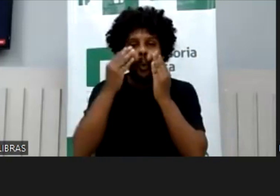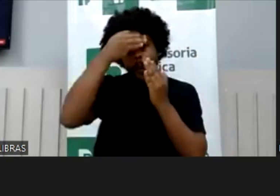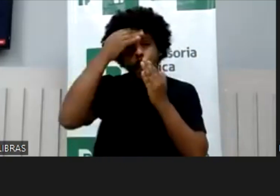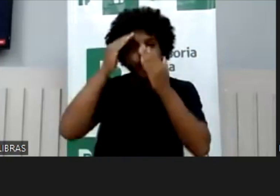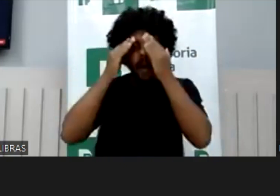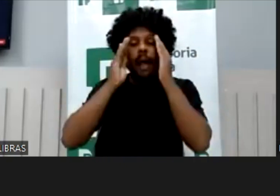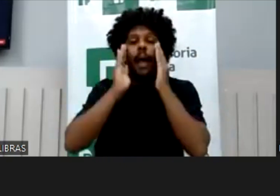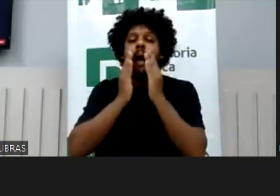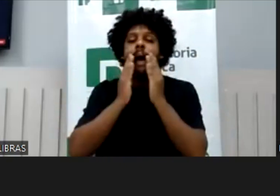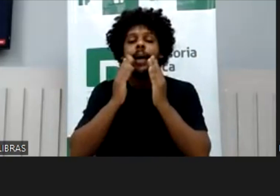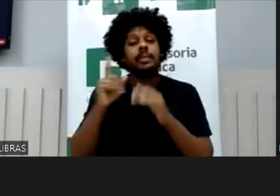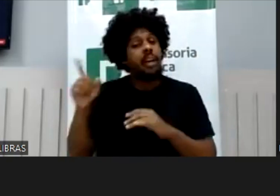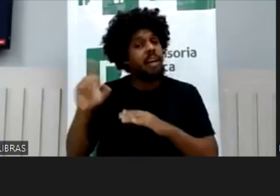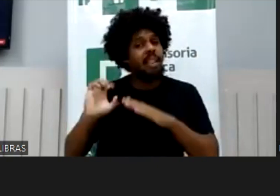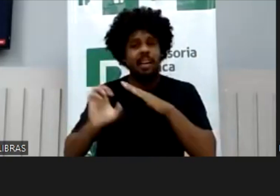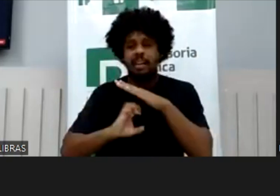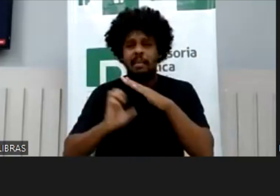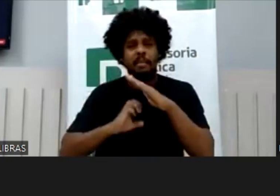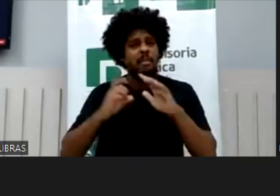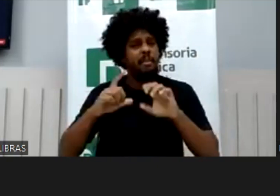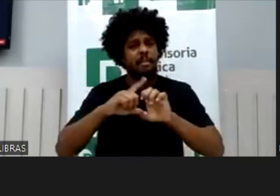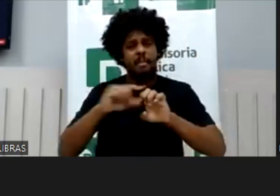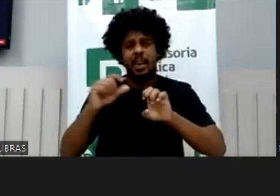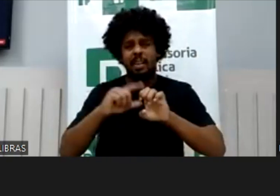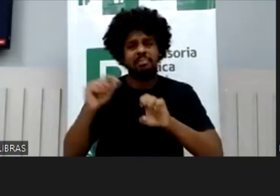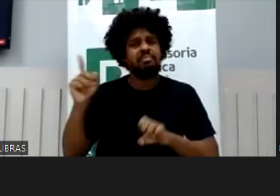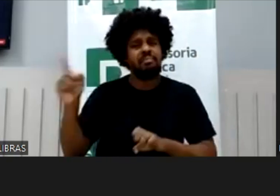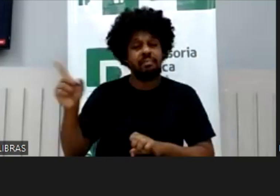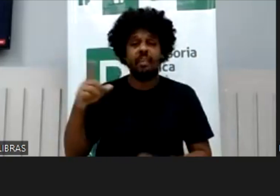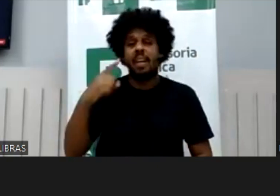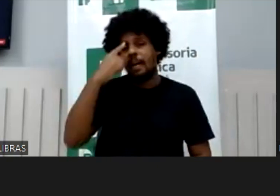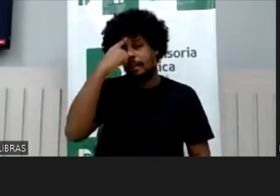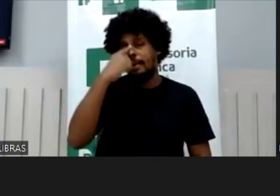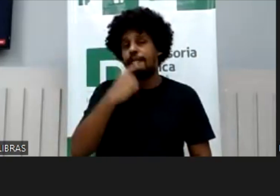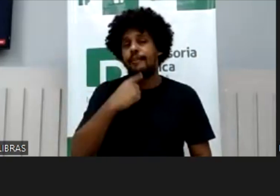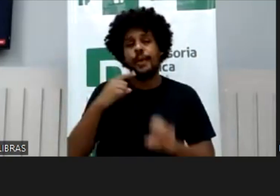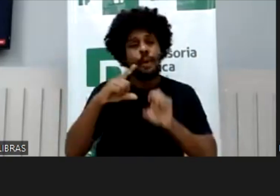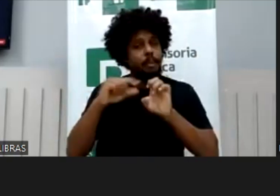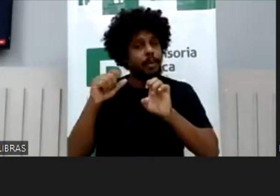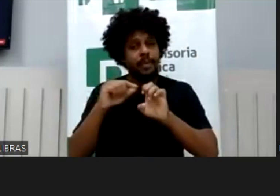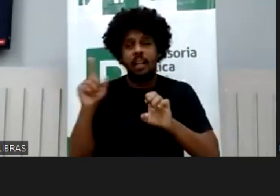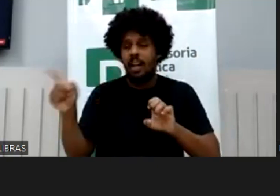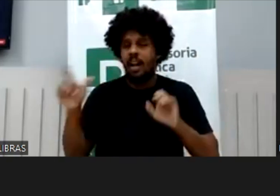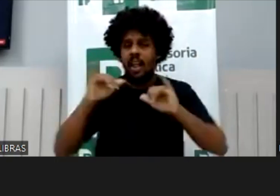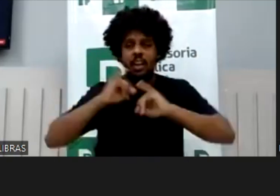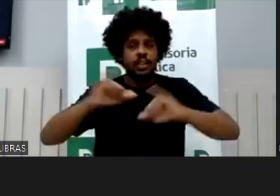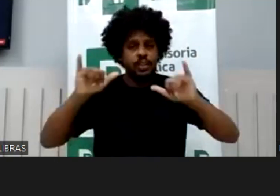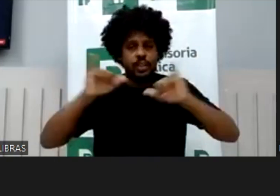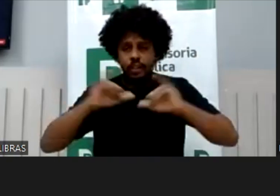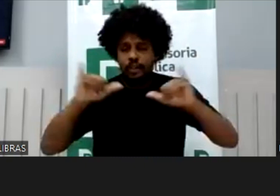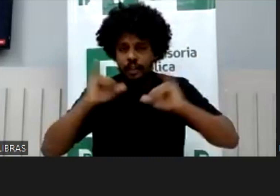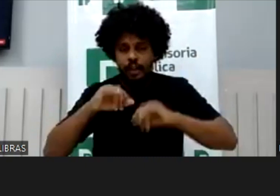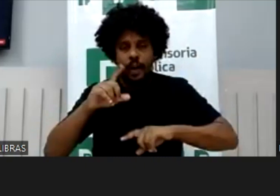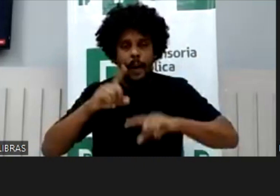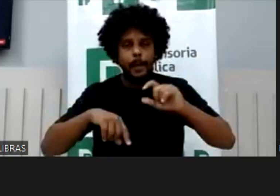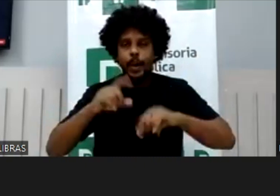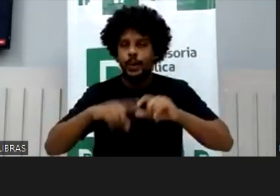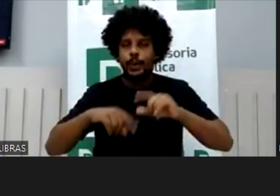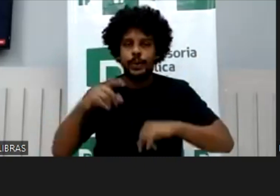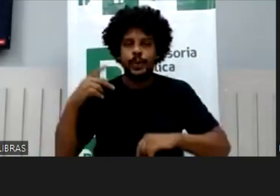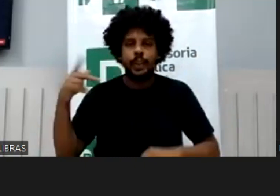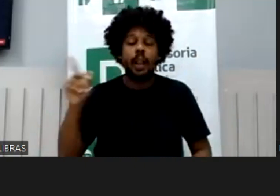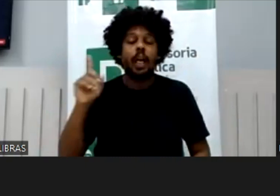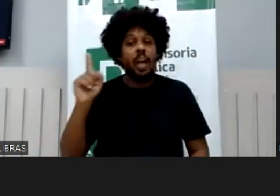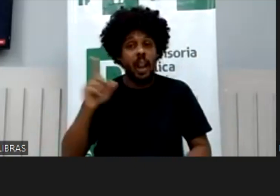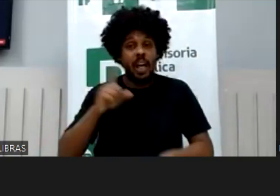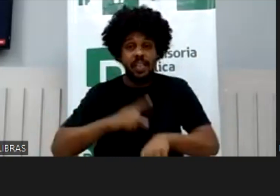super empreendedora, que enfim, é uma vantagem, é mérito dela, tem perfil empreendedor, então ela faz propaganda do produto na hora que ela vai dormir, estou aqui passando meu serum, não sei o